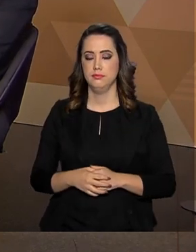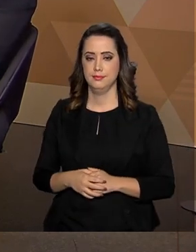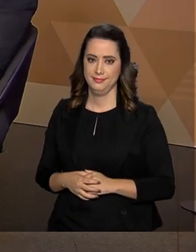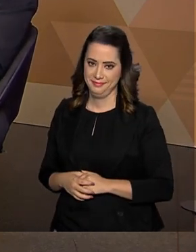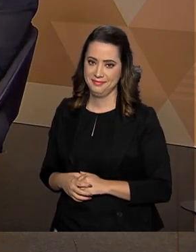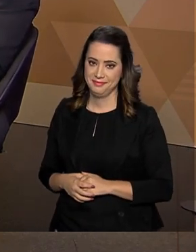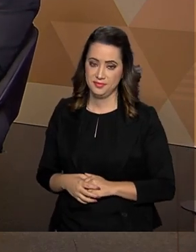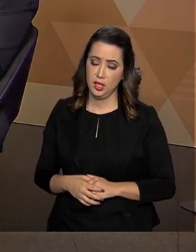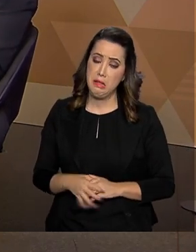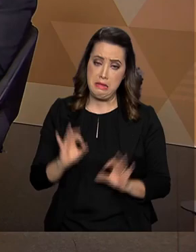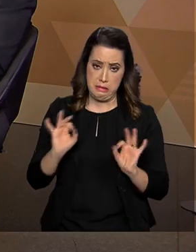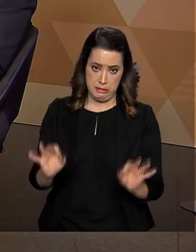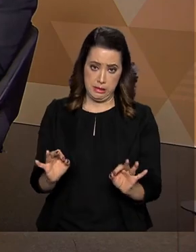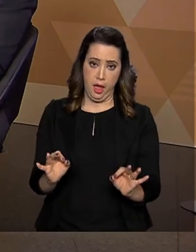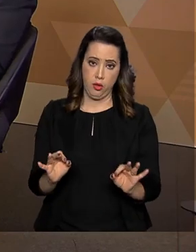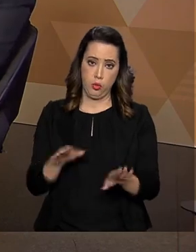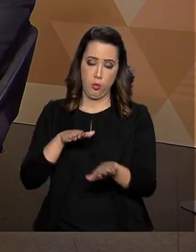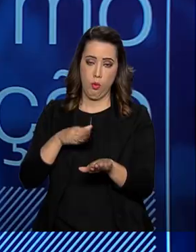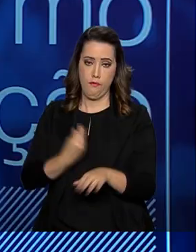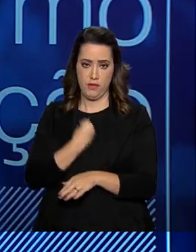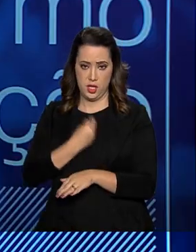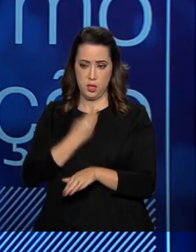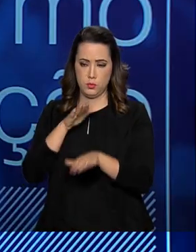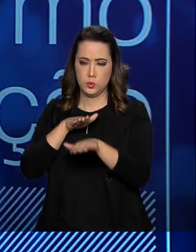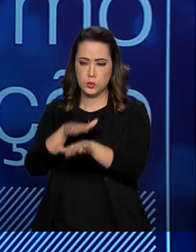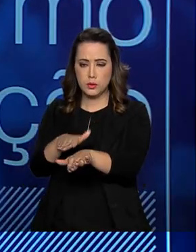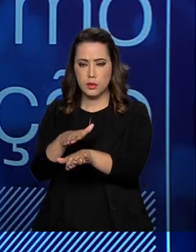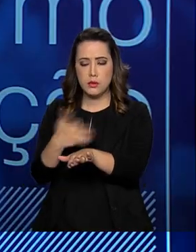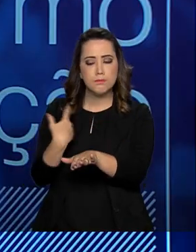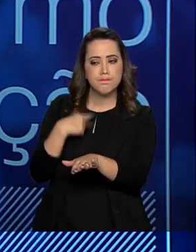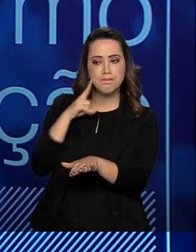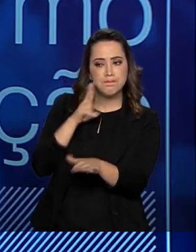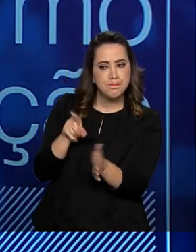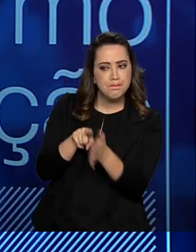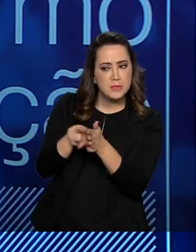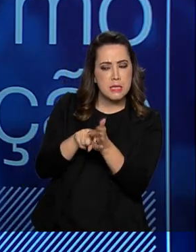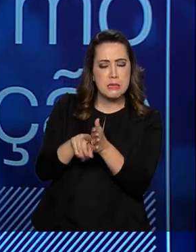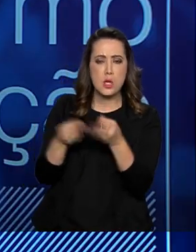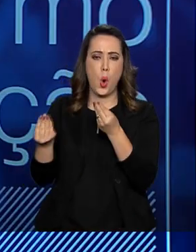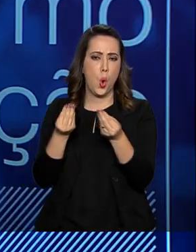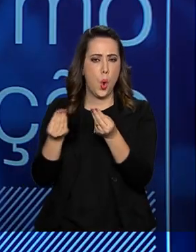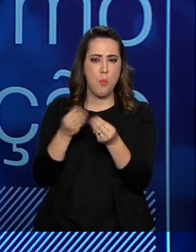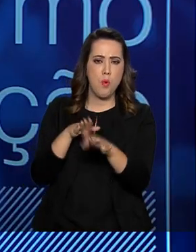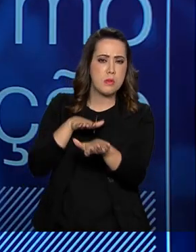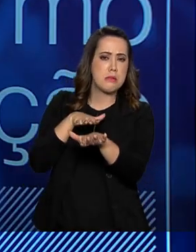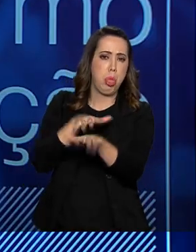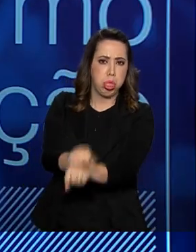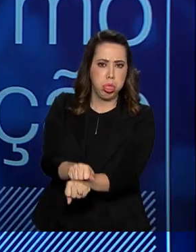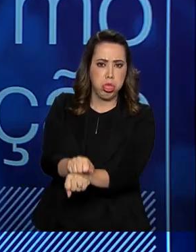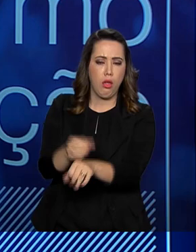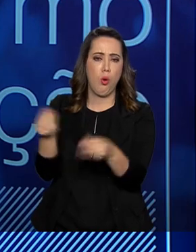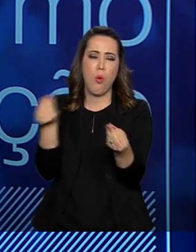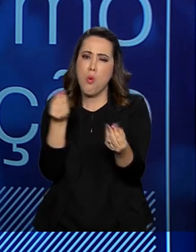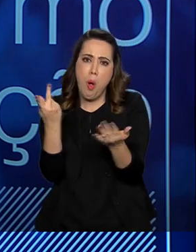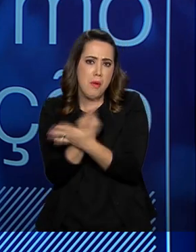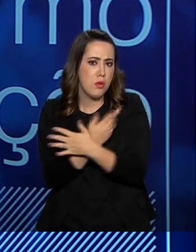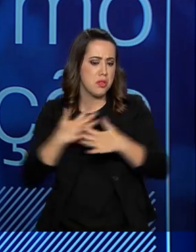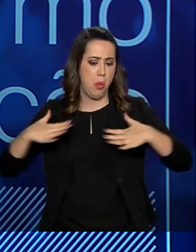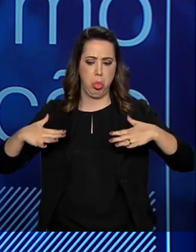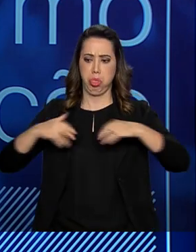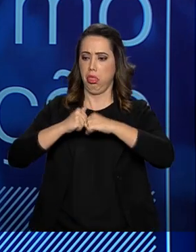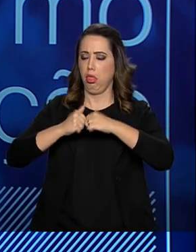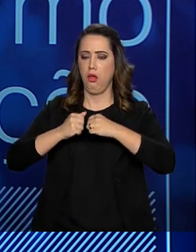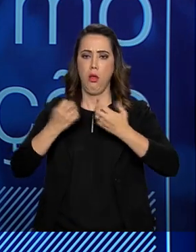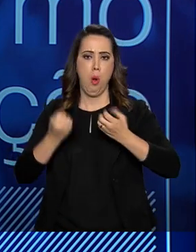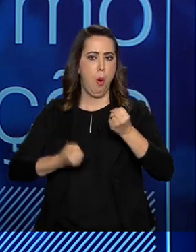já vem há alguns anos registrando o perfil dos acidentes para auxiliar a tomada de decisão e a proposição de